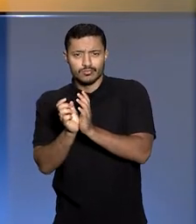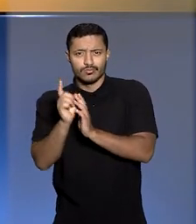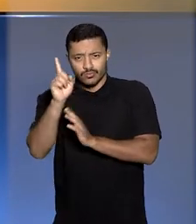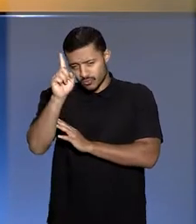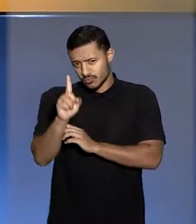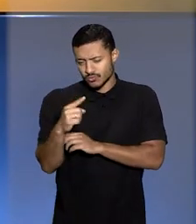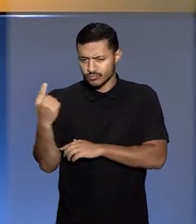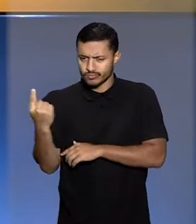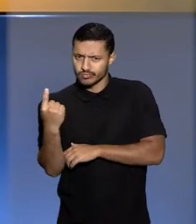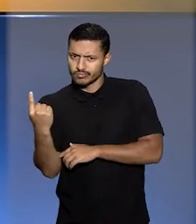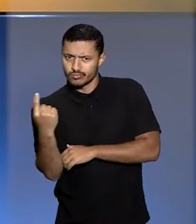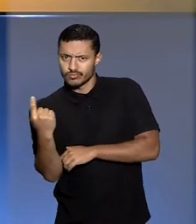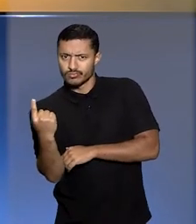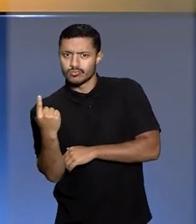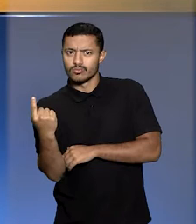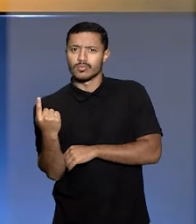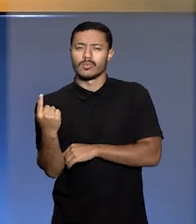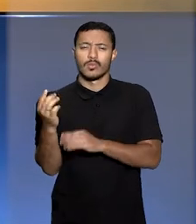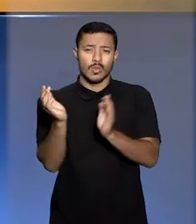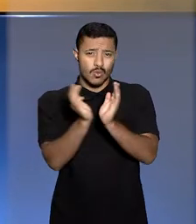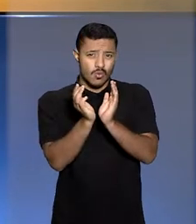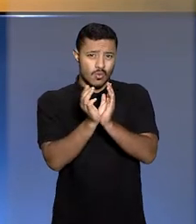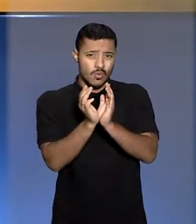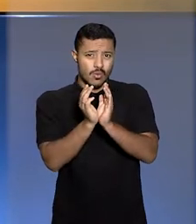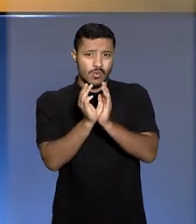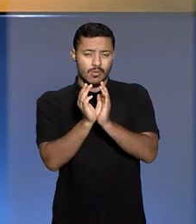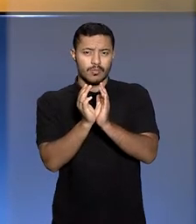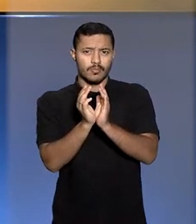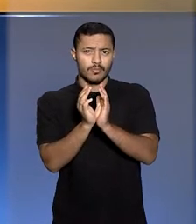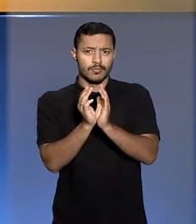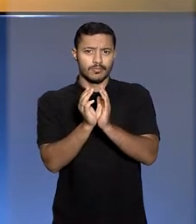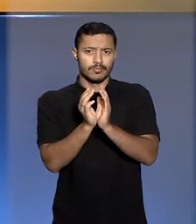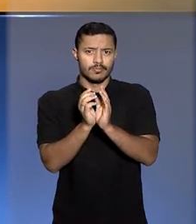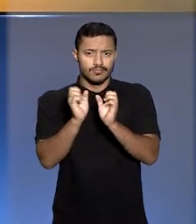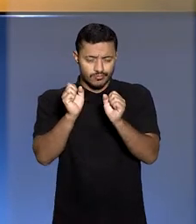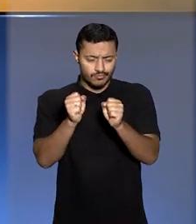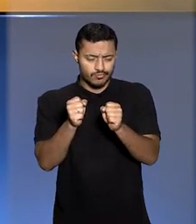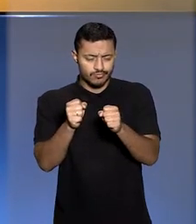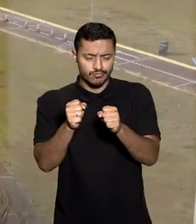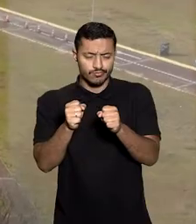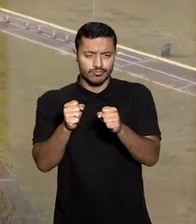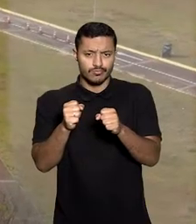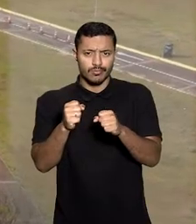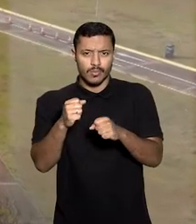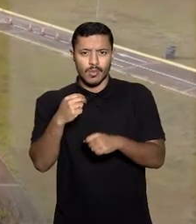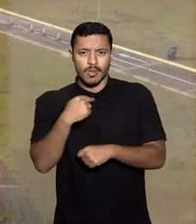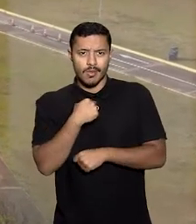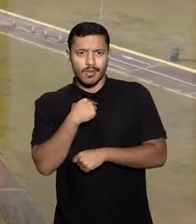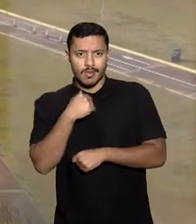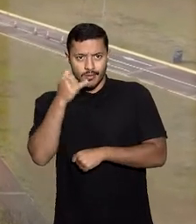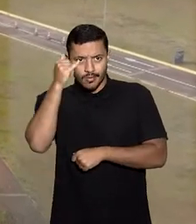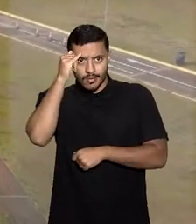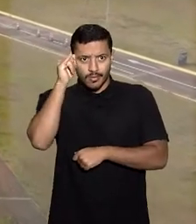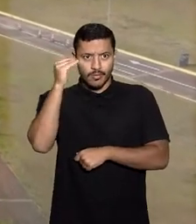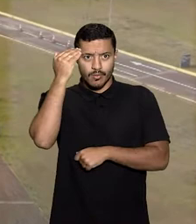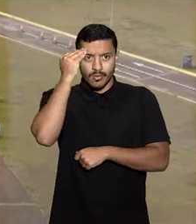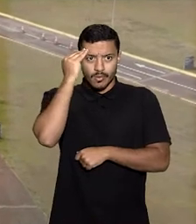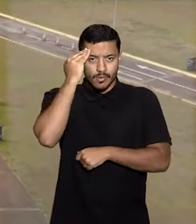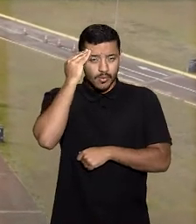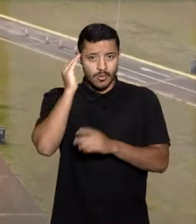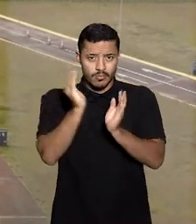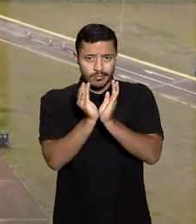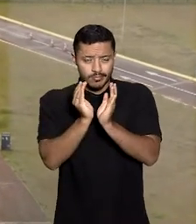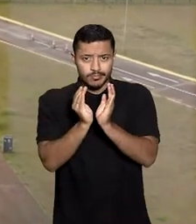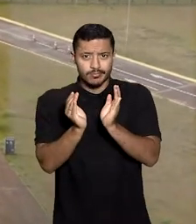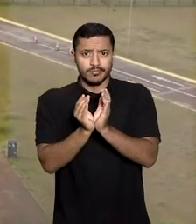individuais homogêneos pela associação autora, é sujeita a condições. O entendimento do colegiado foi de